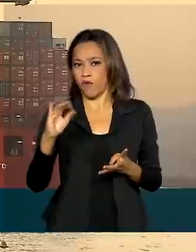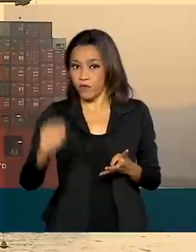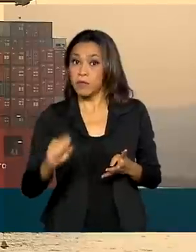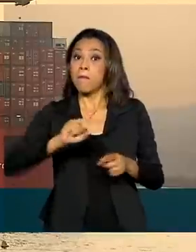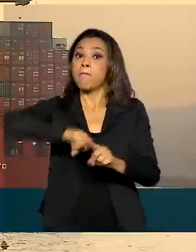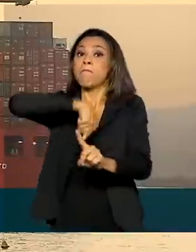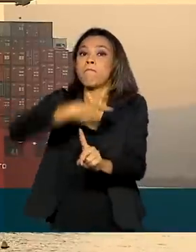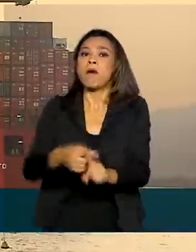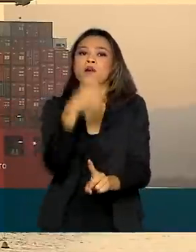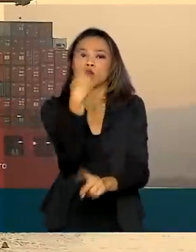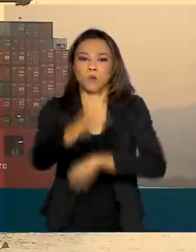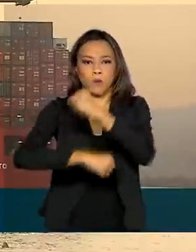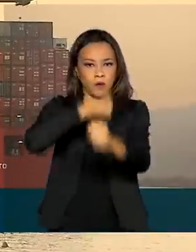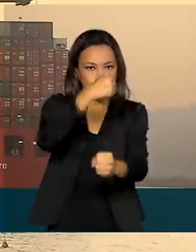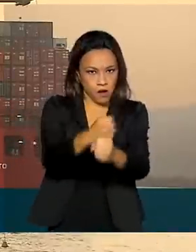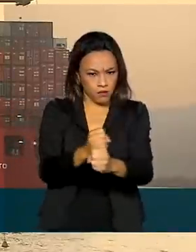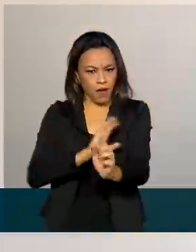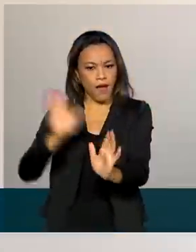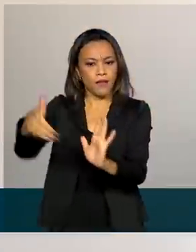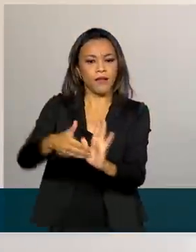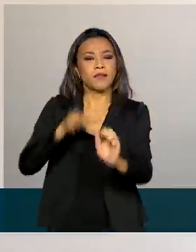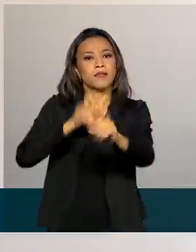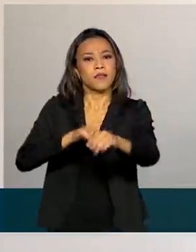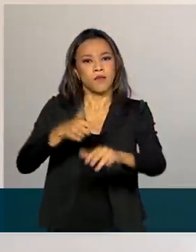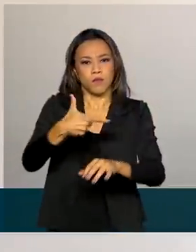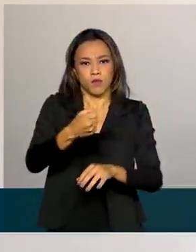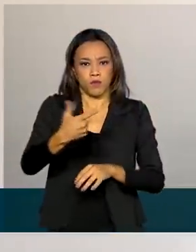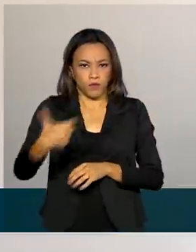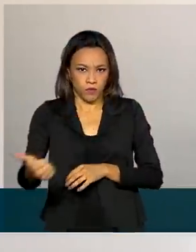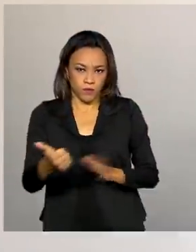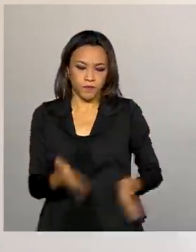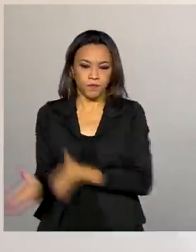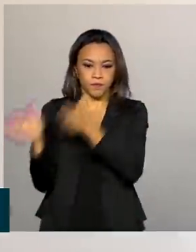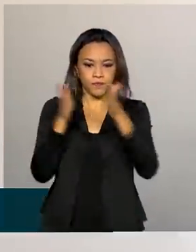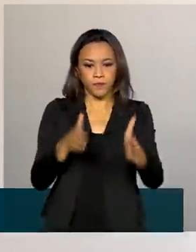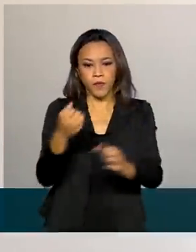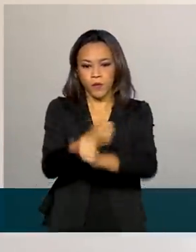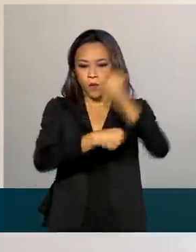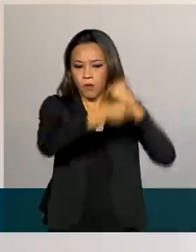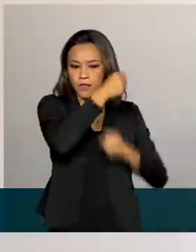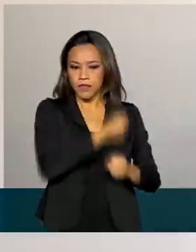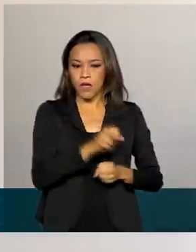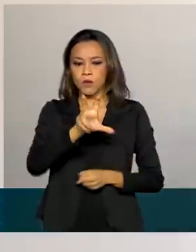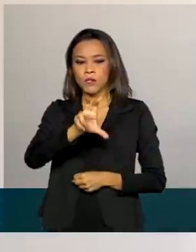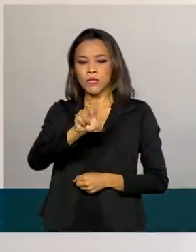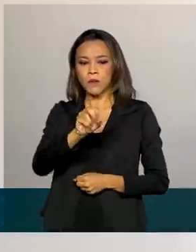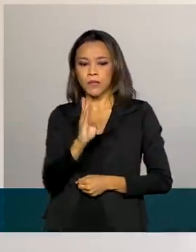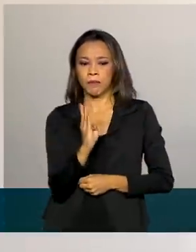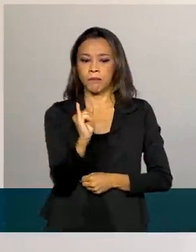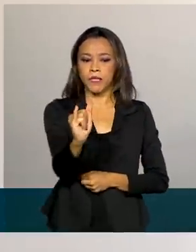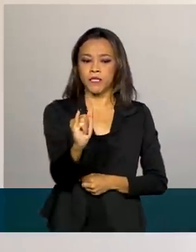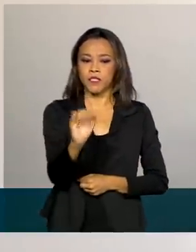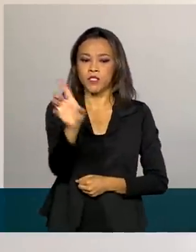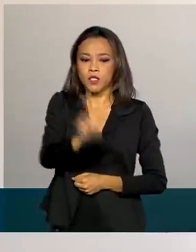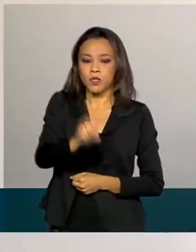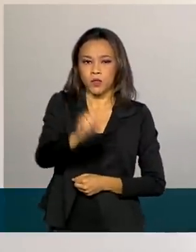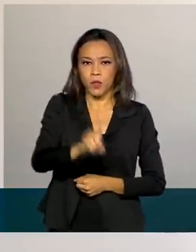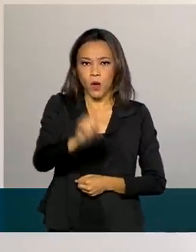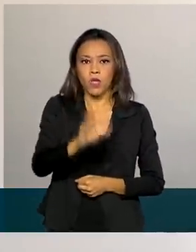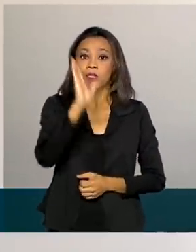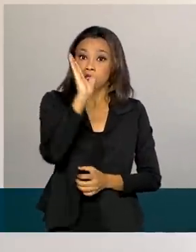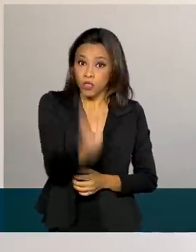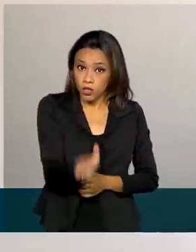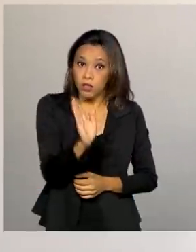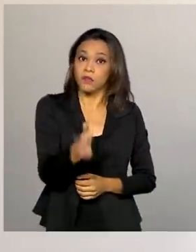validade até setembro de 2021. No ano passado, cerca de 50 bilhões de dólares foram exportados ao amparo dos